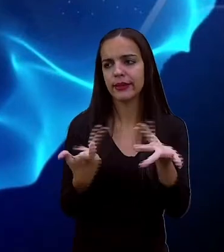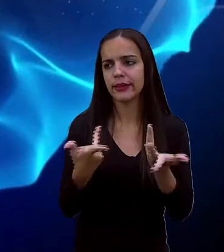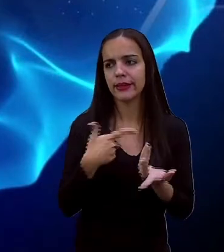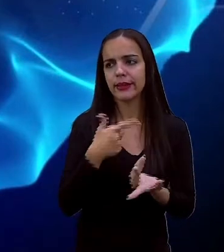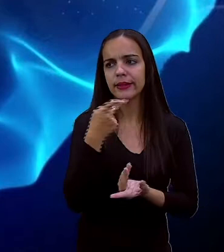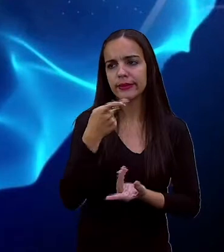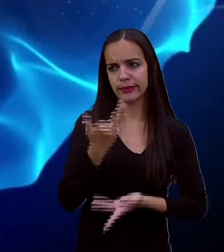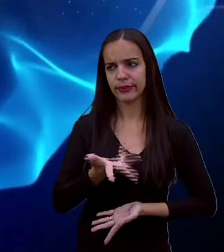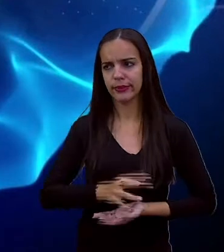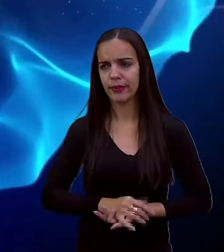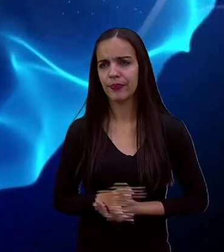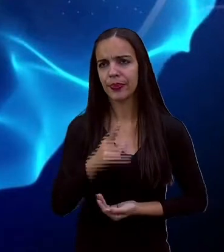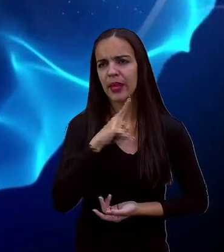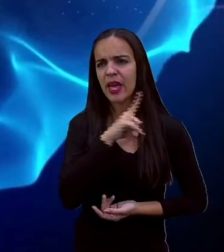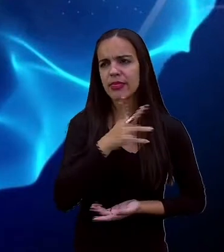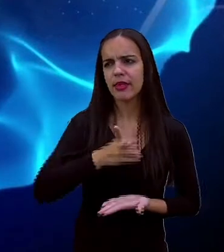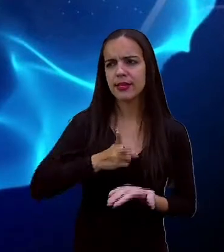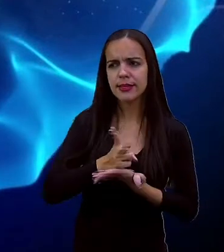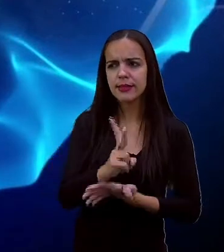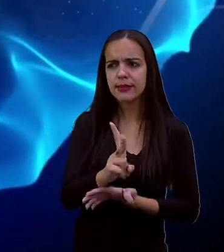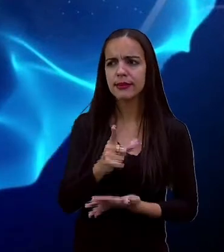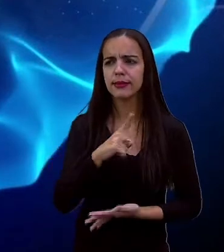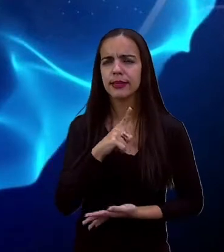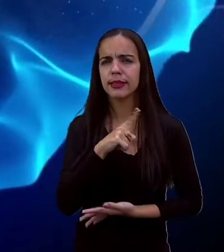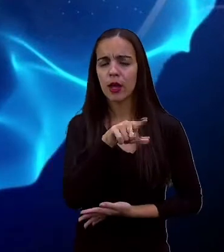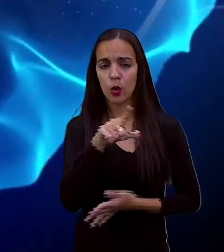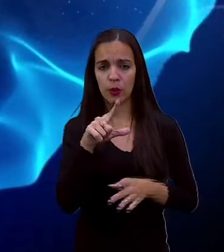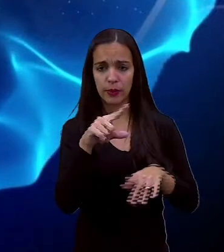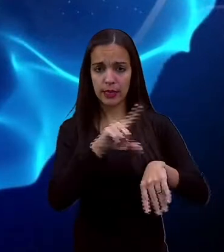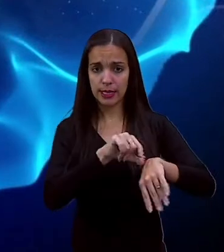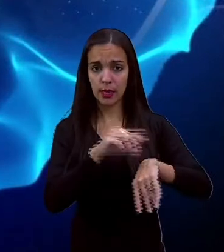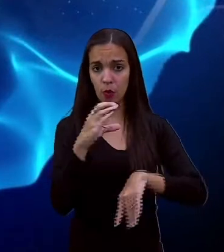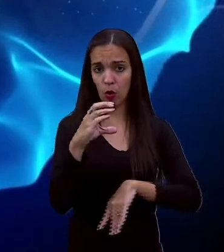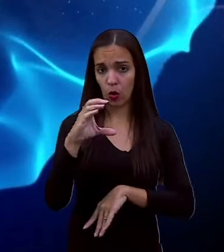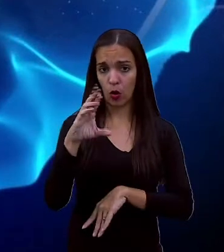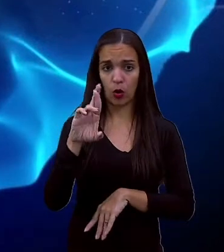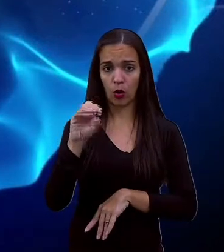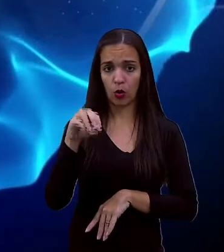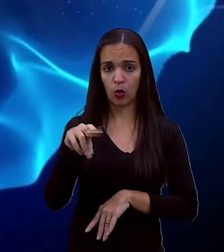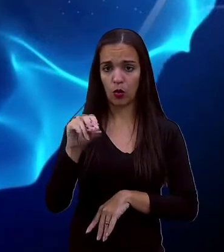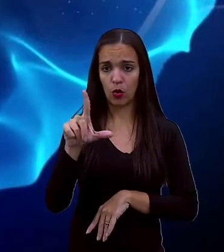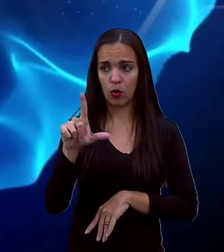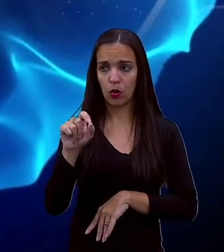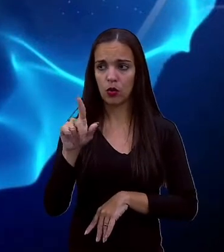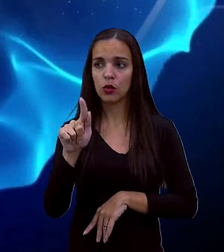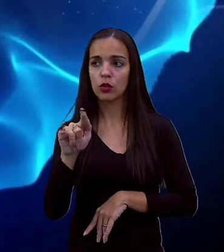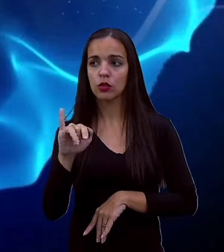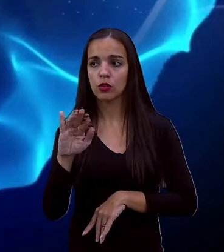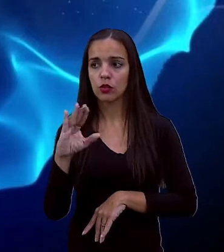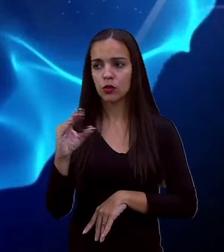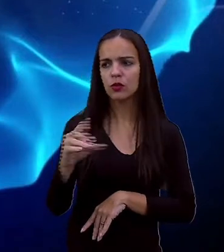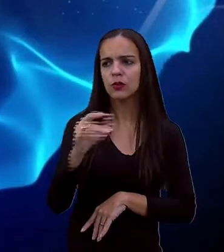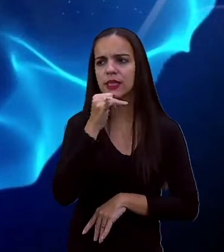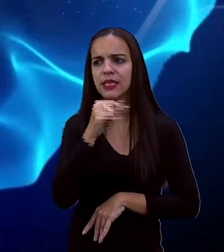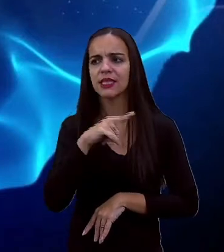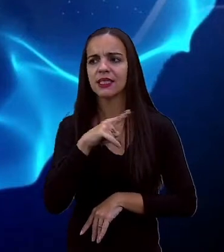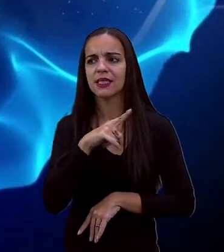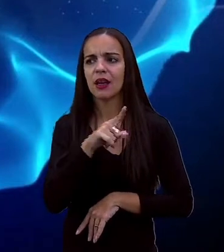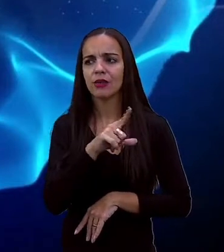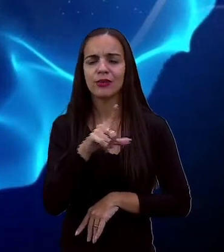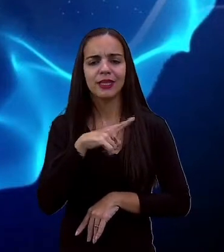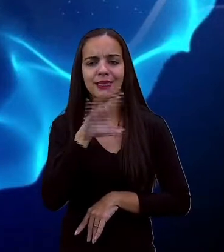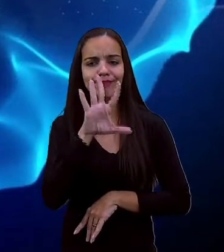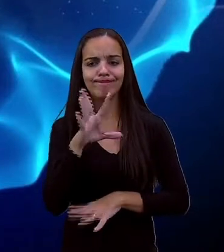Com frequência, esse tempo cronológico, aquele que é marcado pelo relógio ou pelo próprio calendário, ele não é